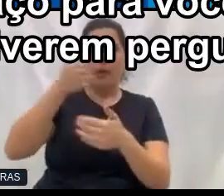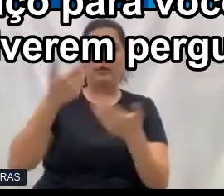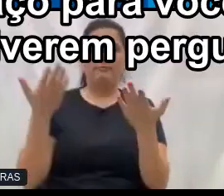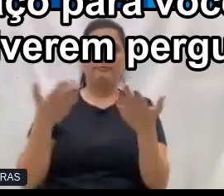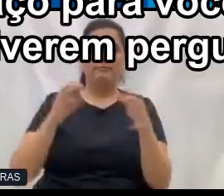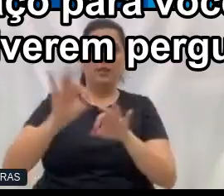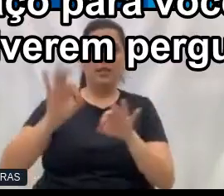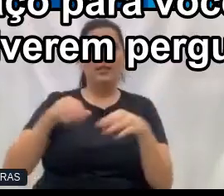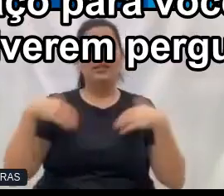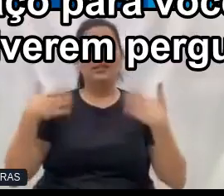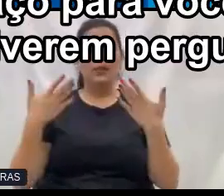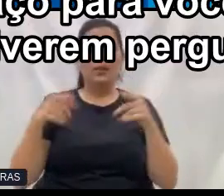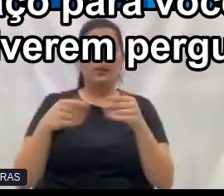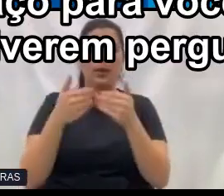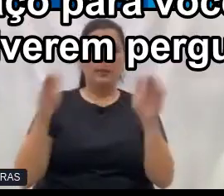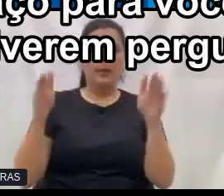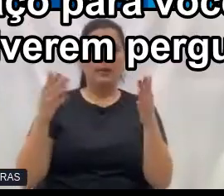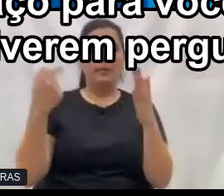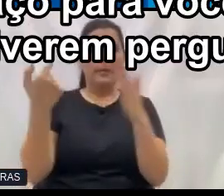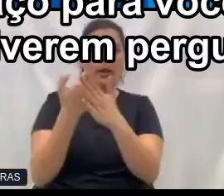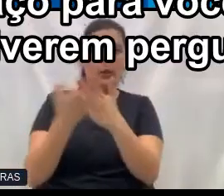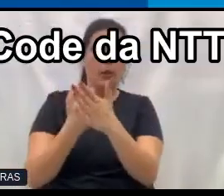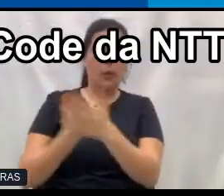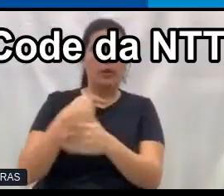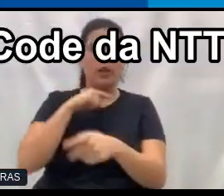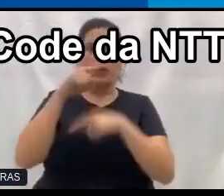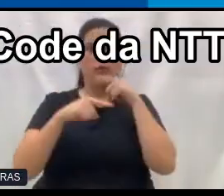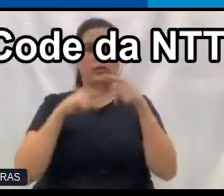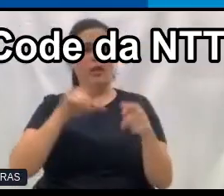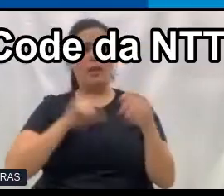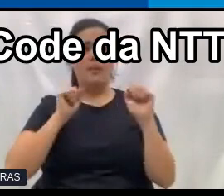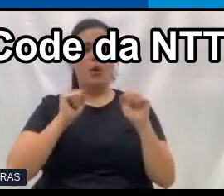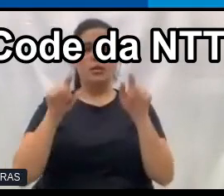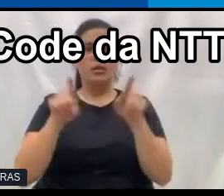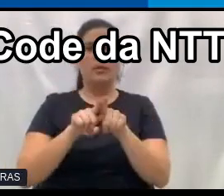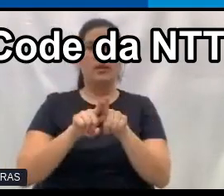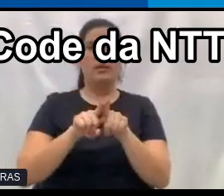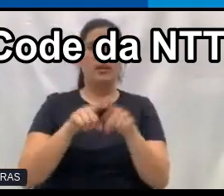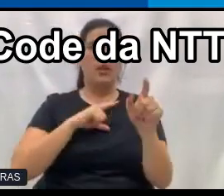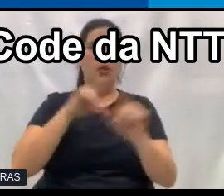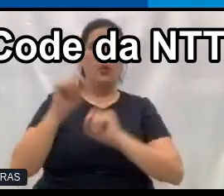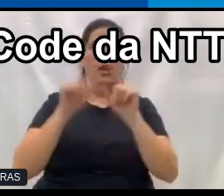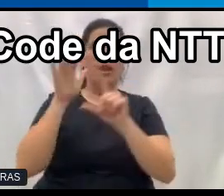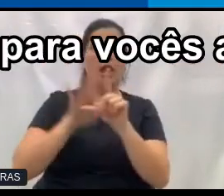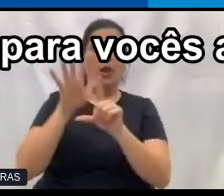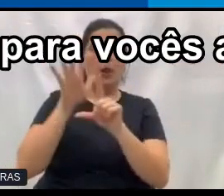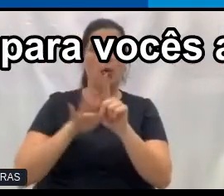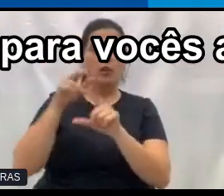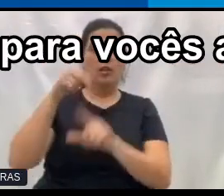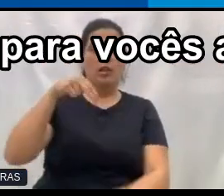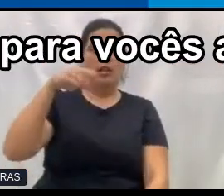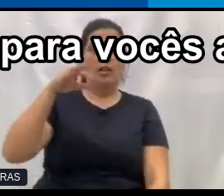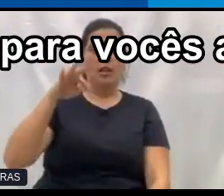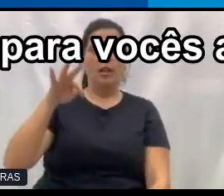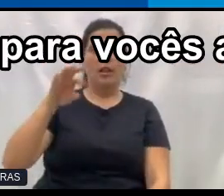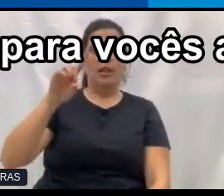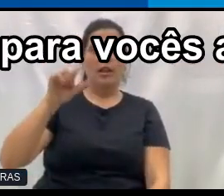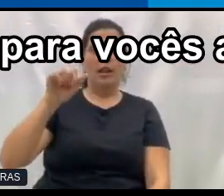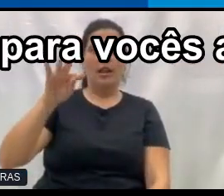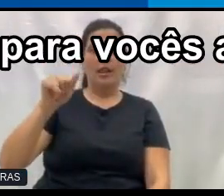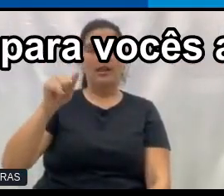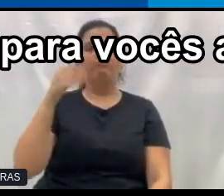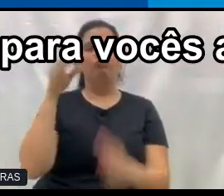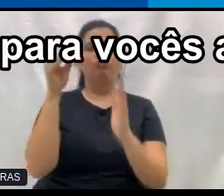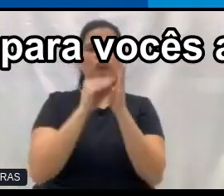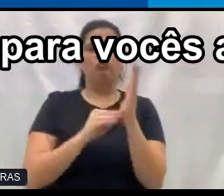Bom, queria abrir um espaço para vocês fazerem perguntas, se tiverem perguntas, aqui fica também o QR Code da NTT Data, tem bastante conteúdo legal lá para